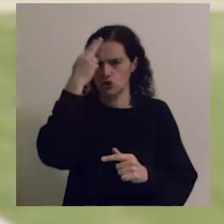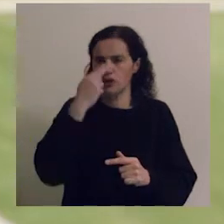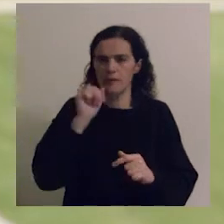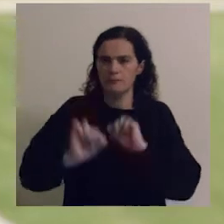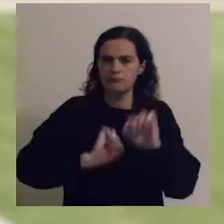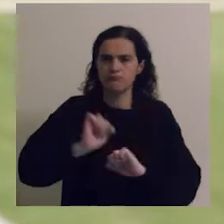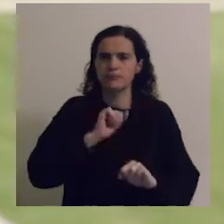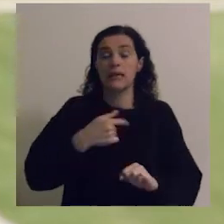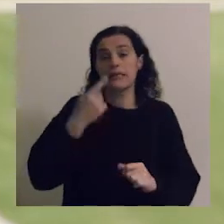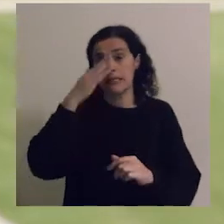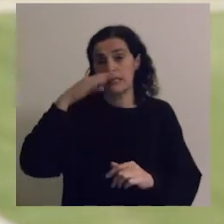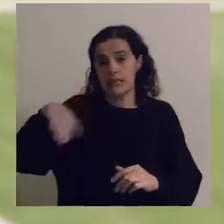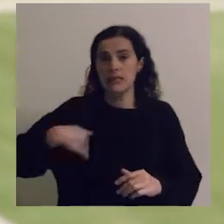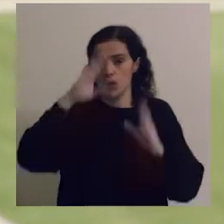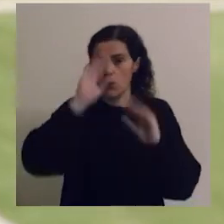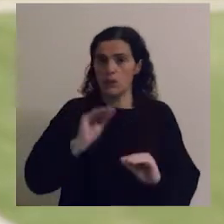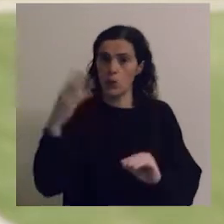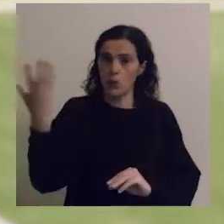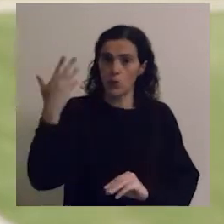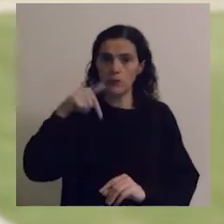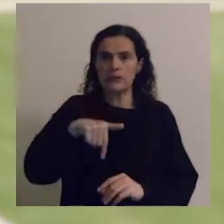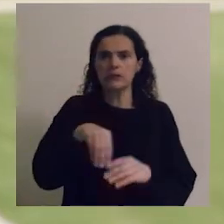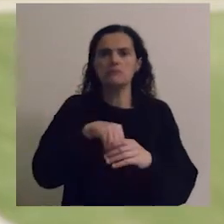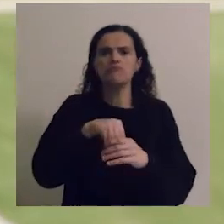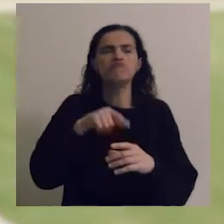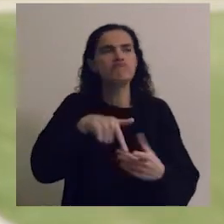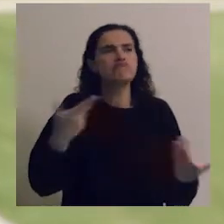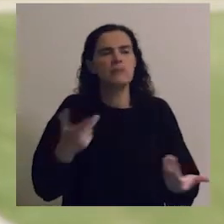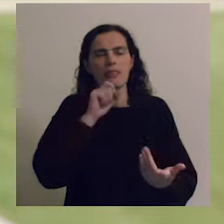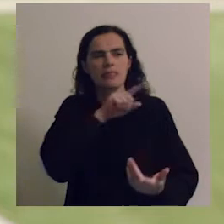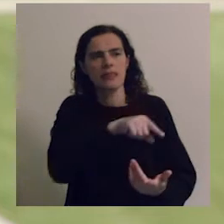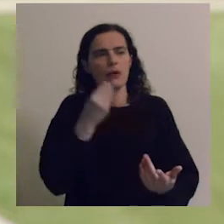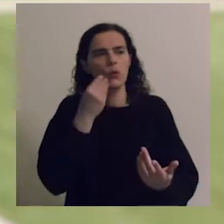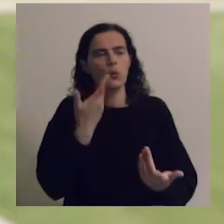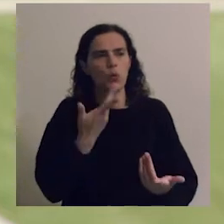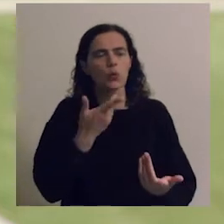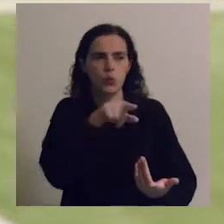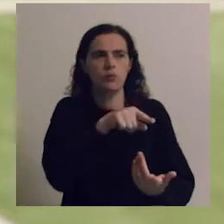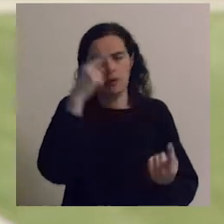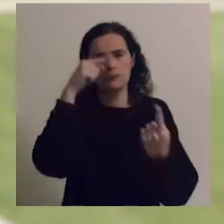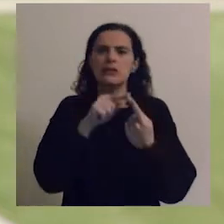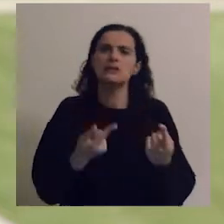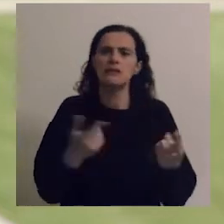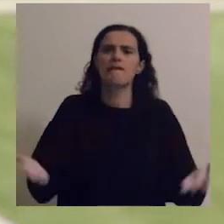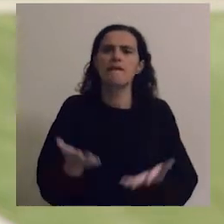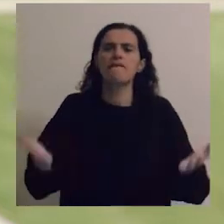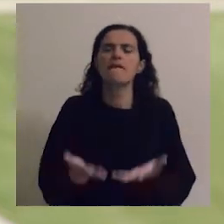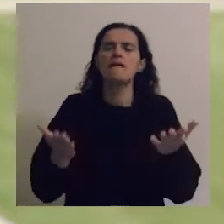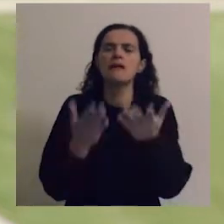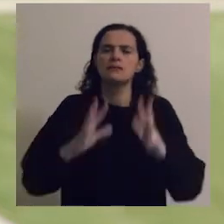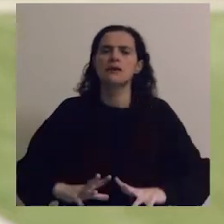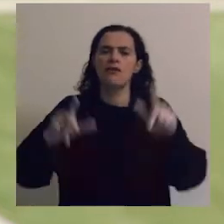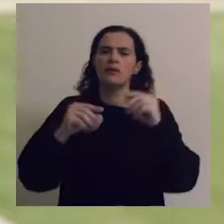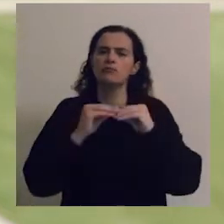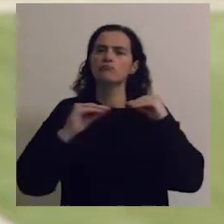a ciência, a educação e a cultura, neste caso, como eixos de, digamos, de promoção de